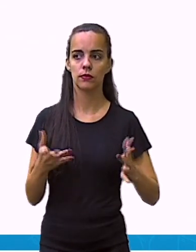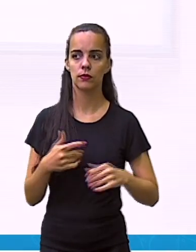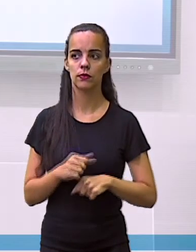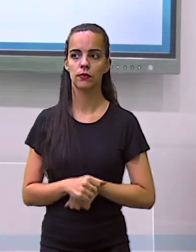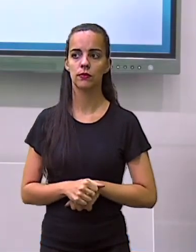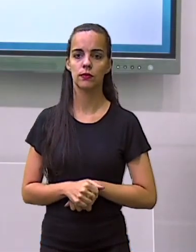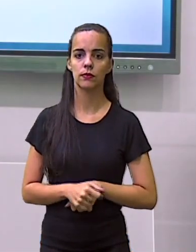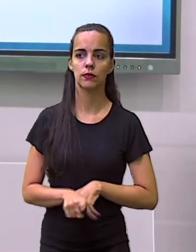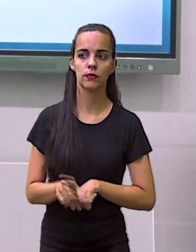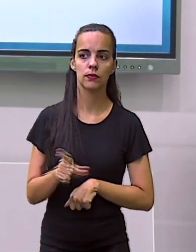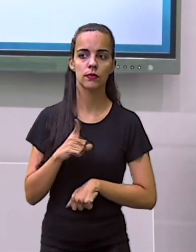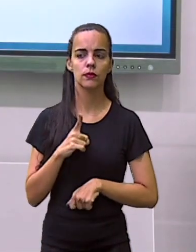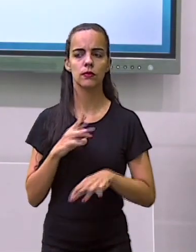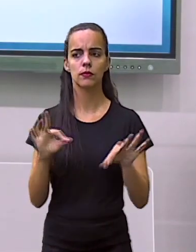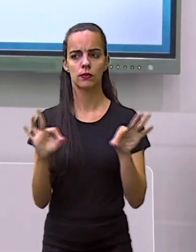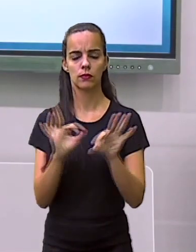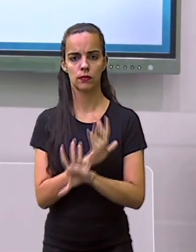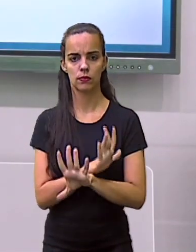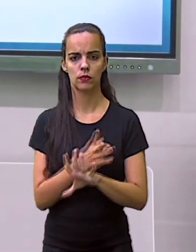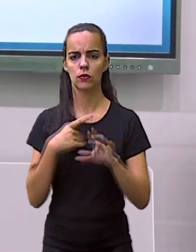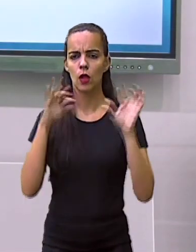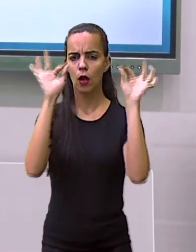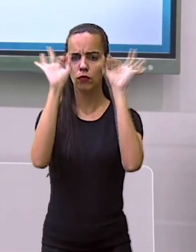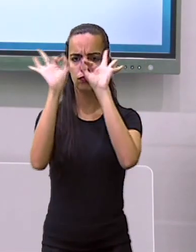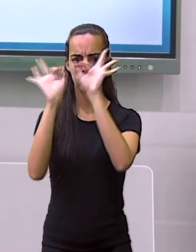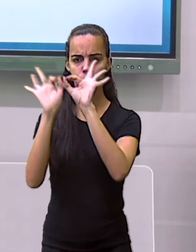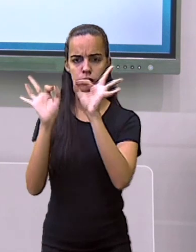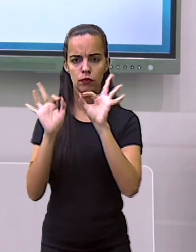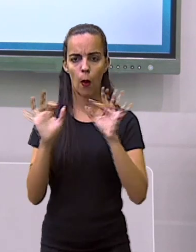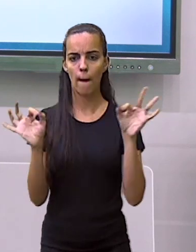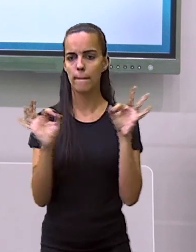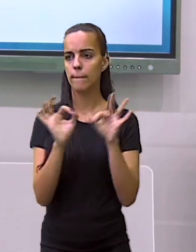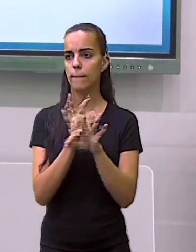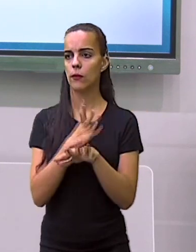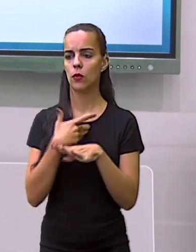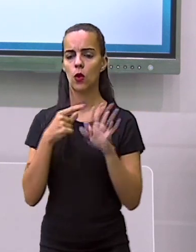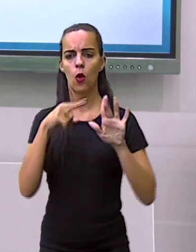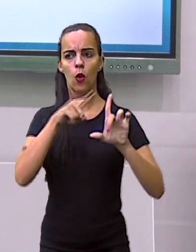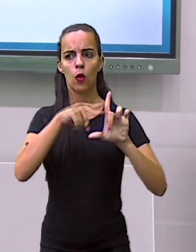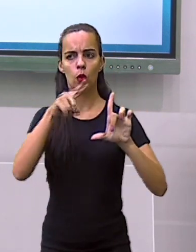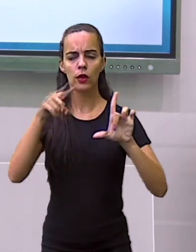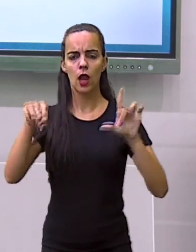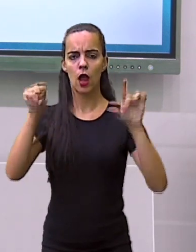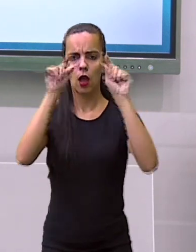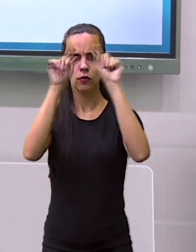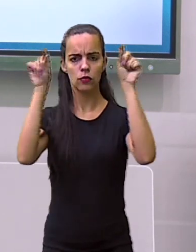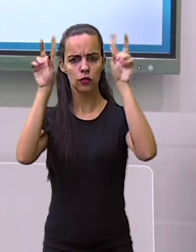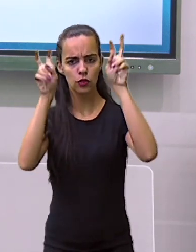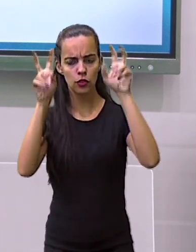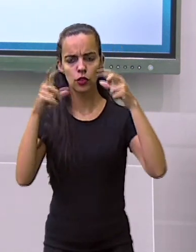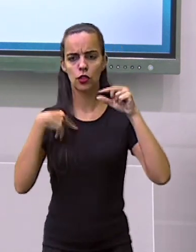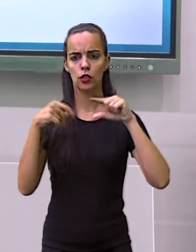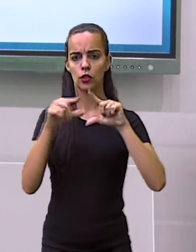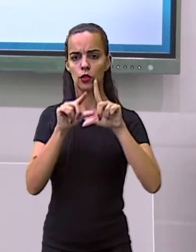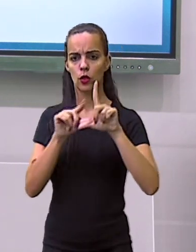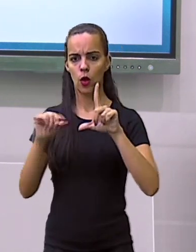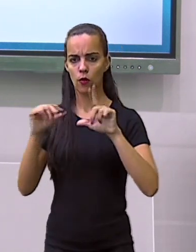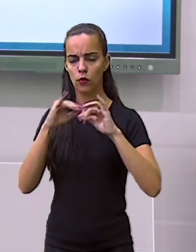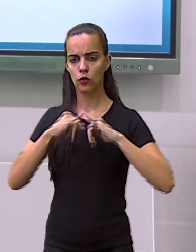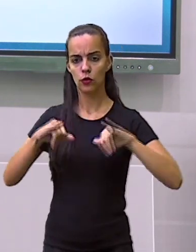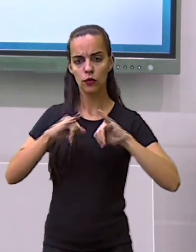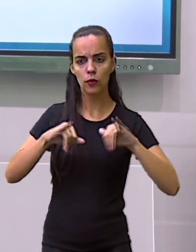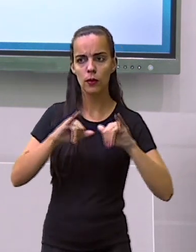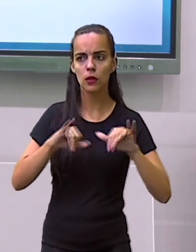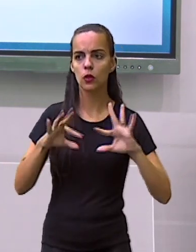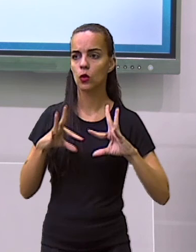o nosso gráfico está pronto. Colocamos todas as informações, colocamos o título, a fonte e ainda a